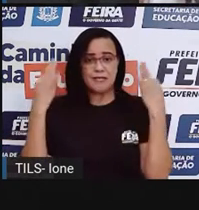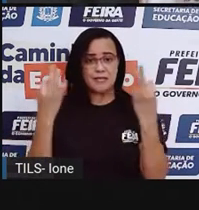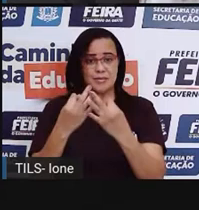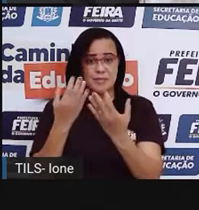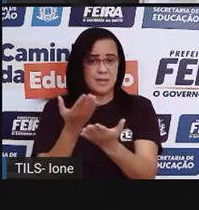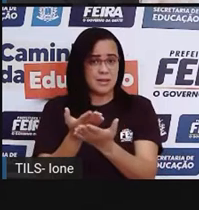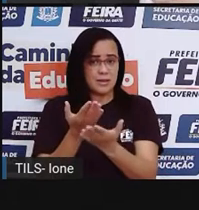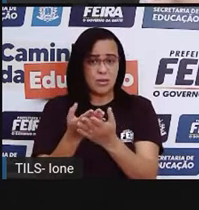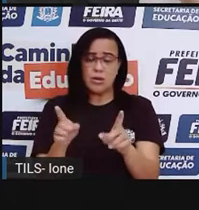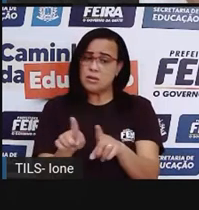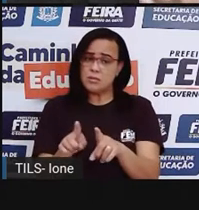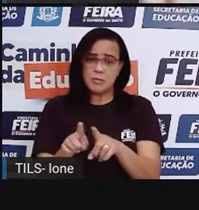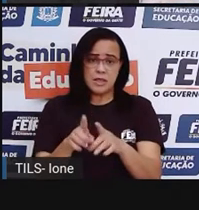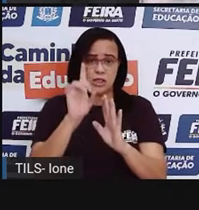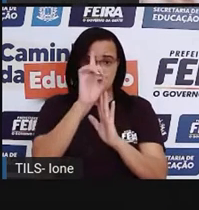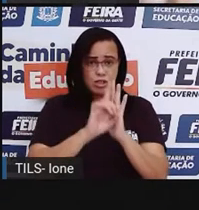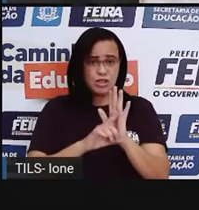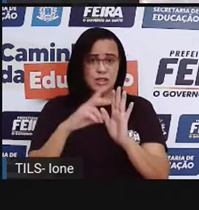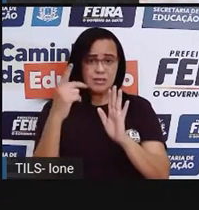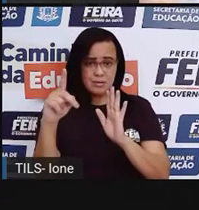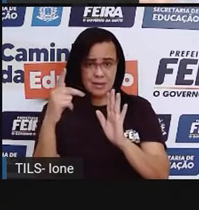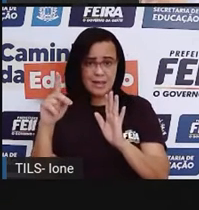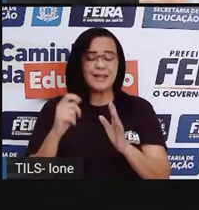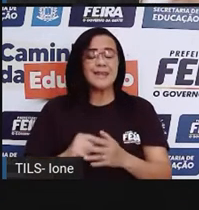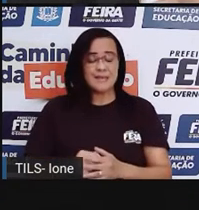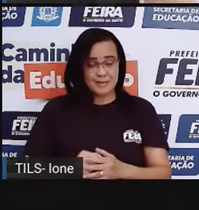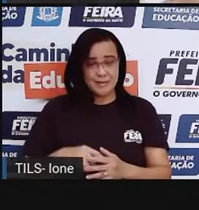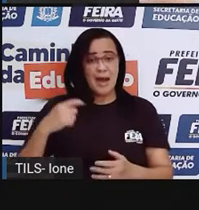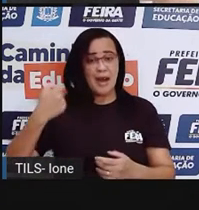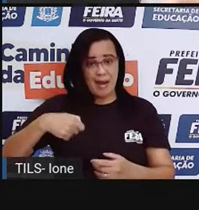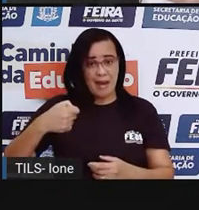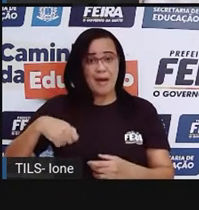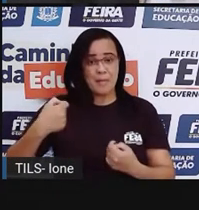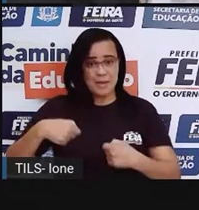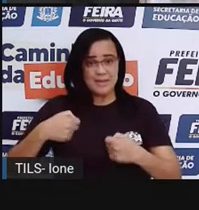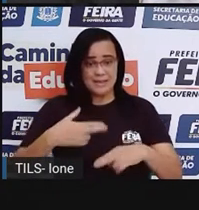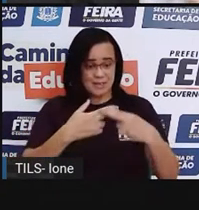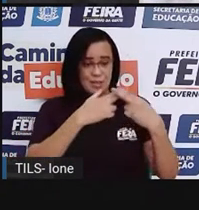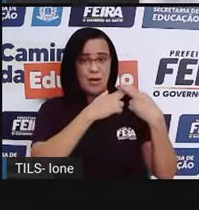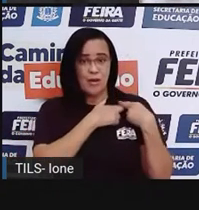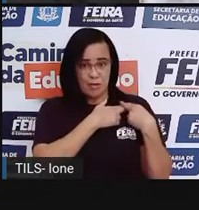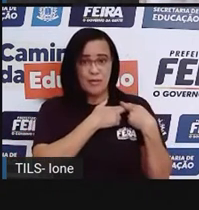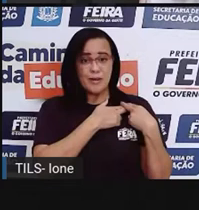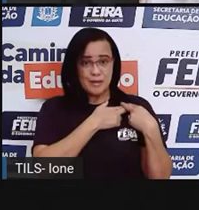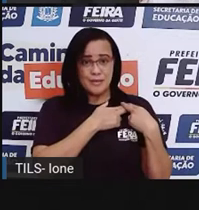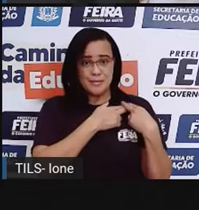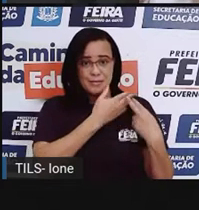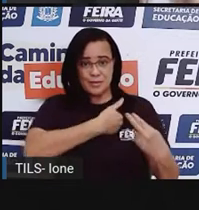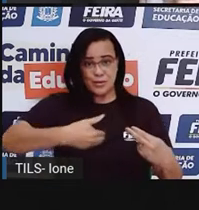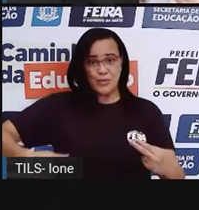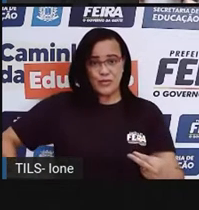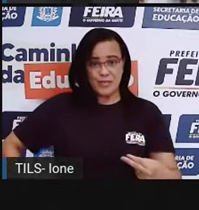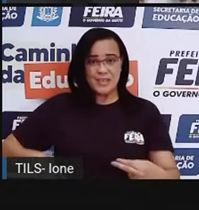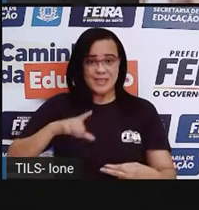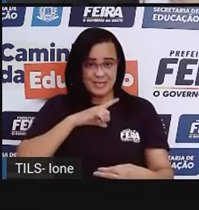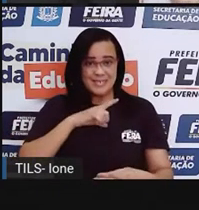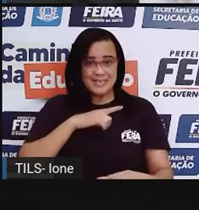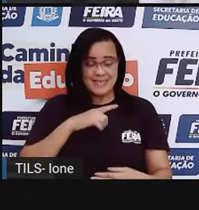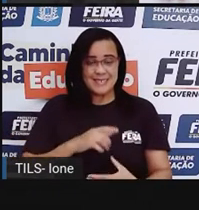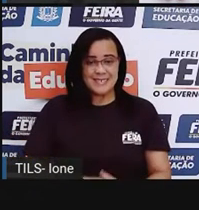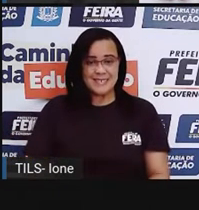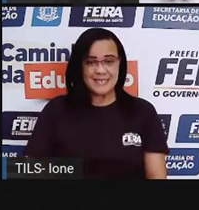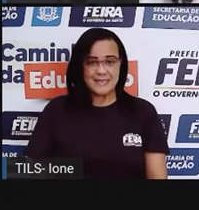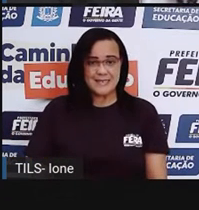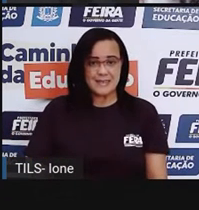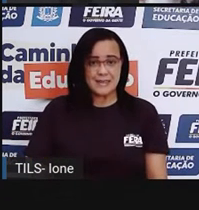convive, né? Então, precisa garantir isso, que a criança sempre esteja ali perto dos seus parentes. Outra coisa, ó, direito